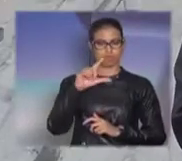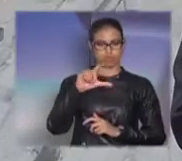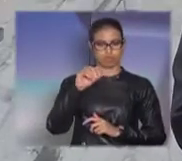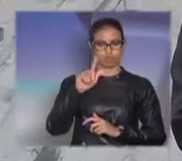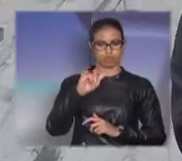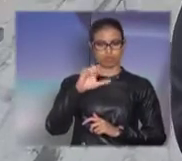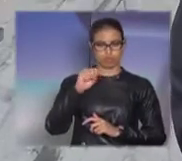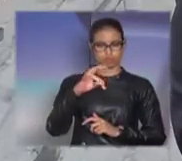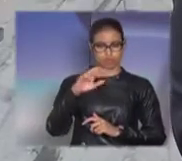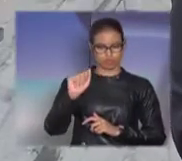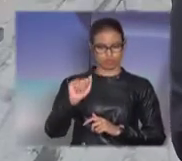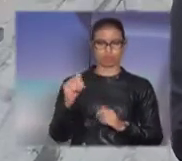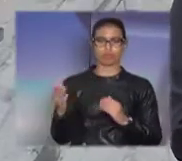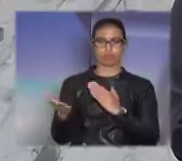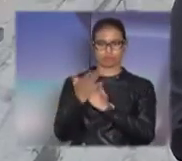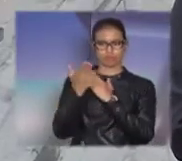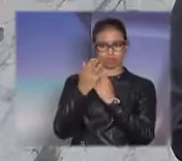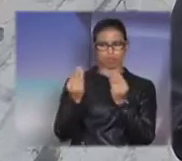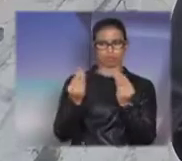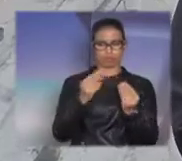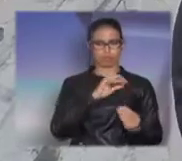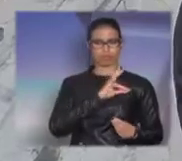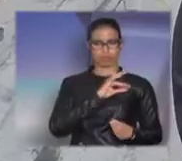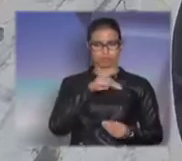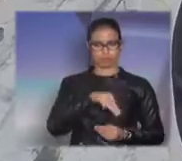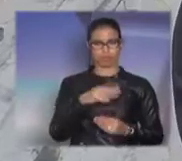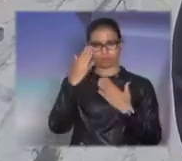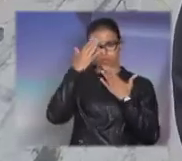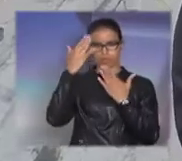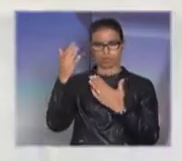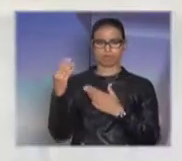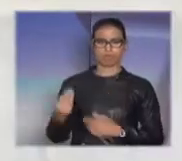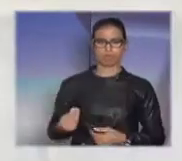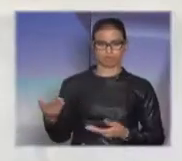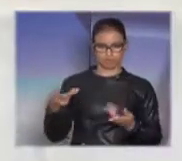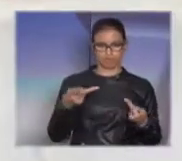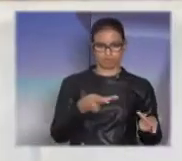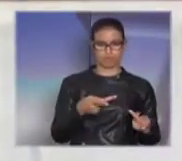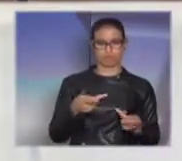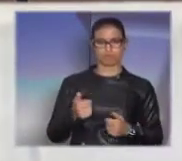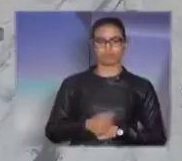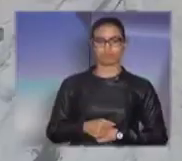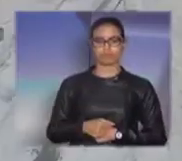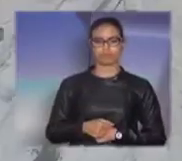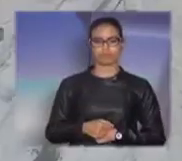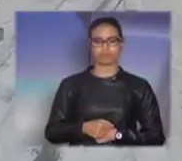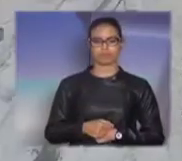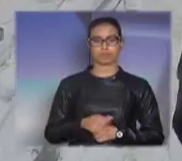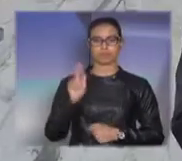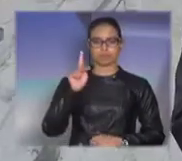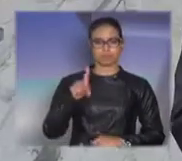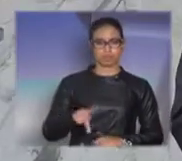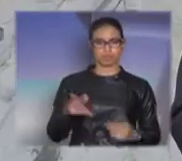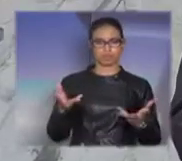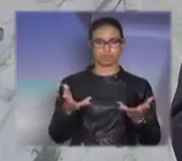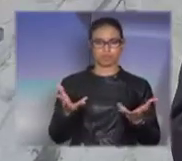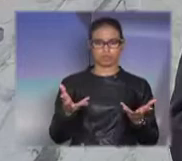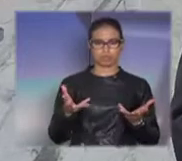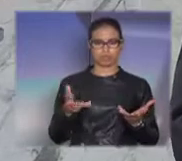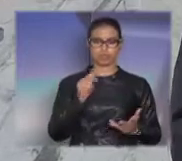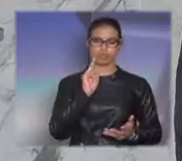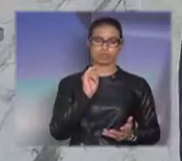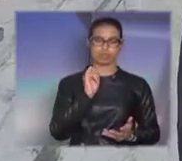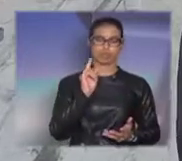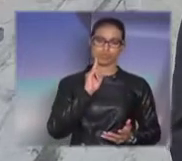anos e tem apoiado muito a nossa família, obrigado doutor pela presença, seja bem-vindo, é prazer vê-lo aqui conosco. Senhor presidente, hoje não é um